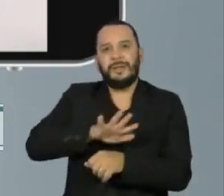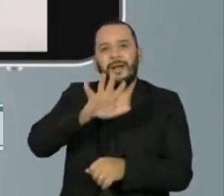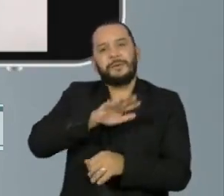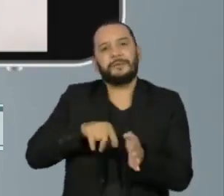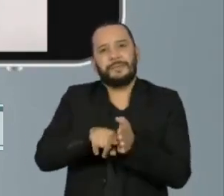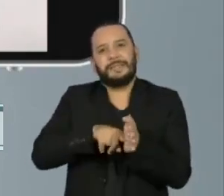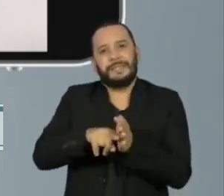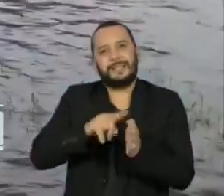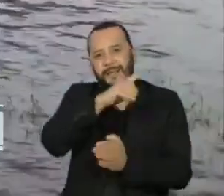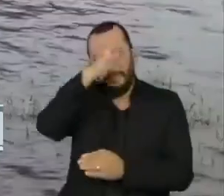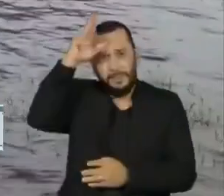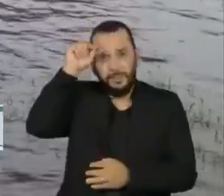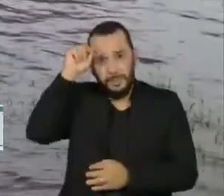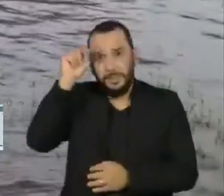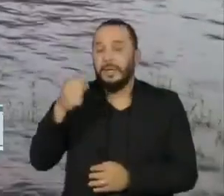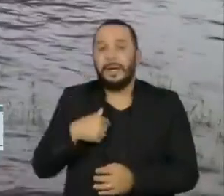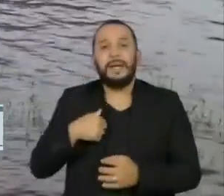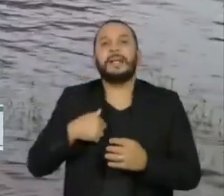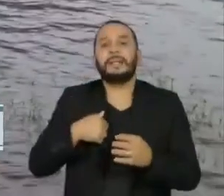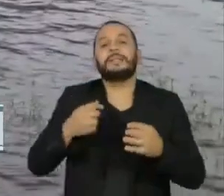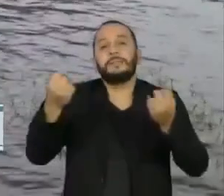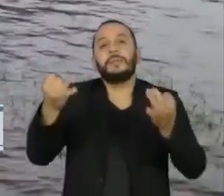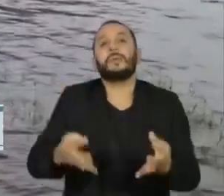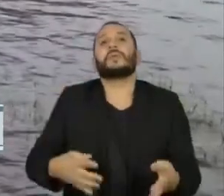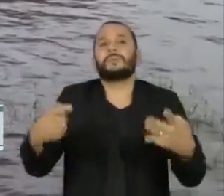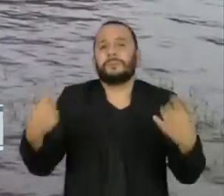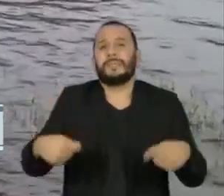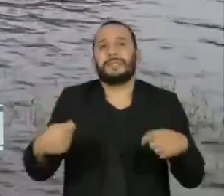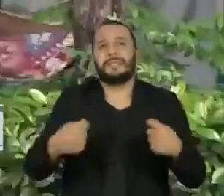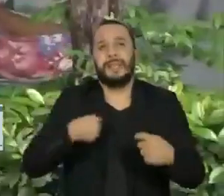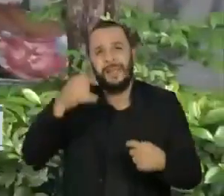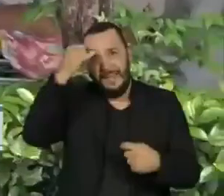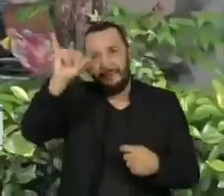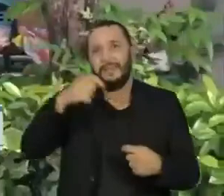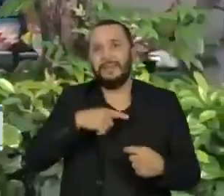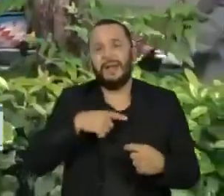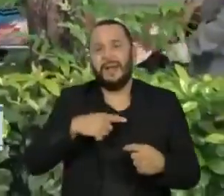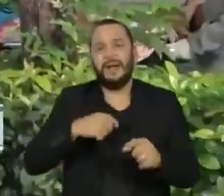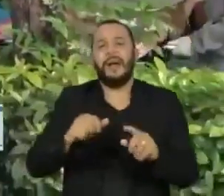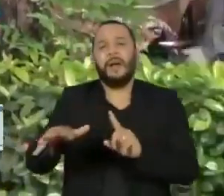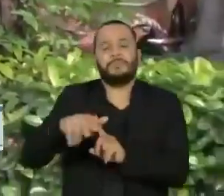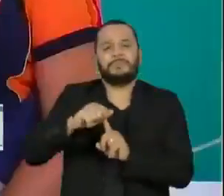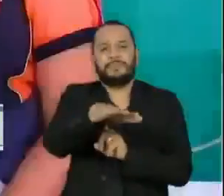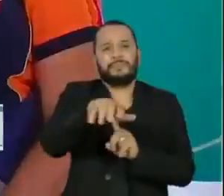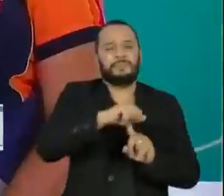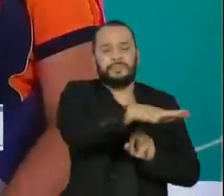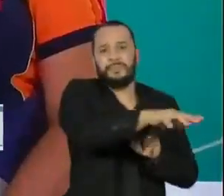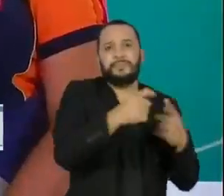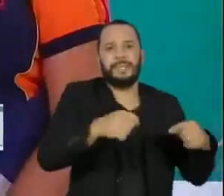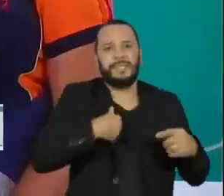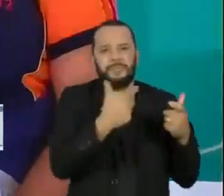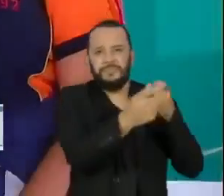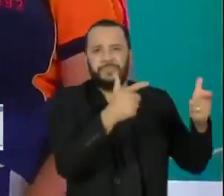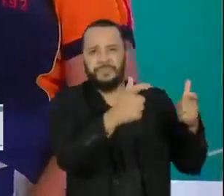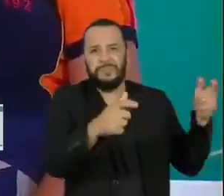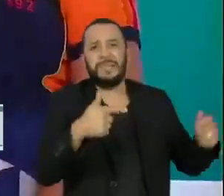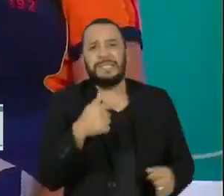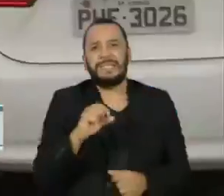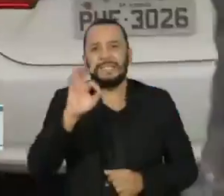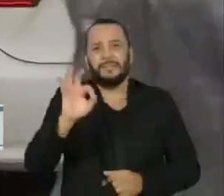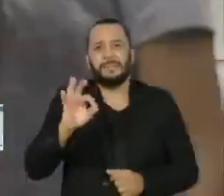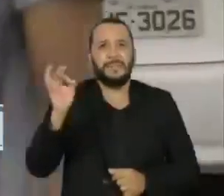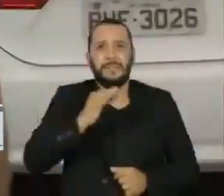Pesquisas da Amazônia. Ele defende que é preciso reduzir a transmissão do vírus em Manaus, imunizando pelo menos 70% da